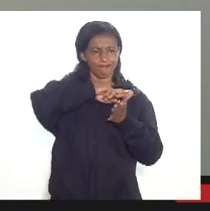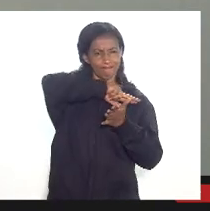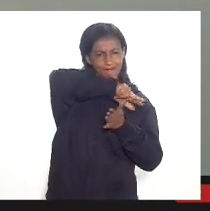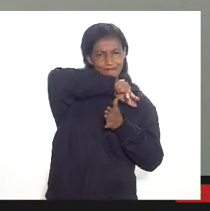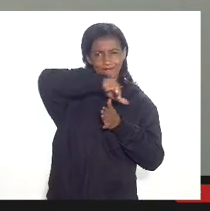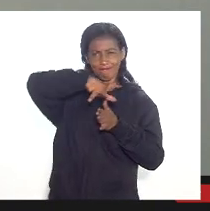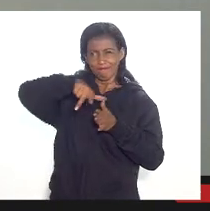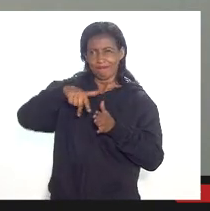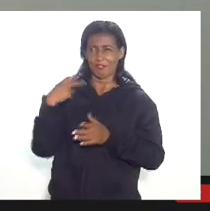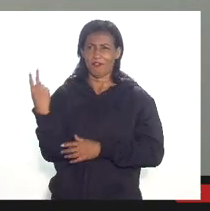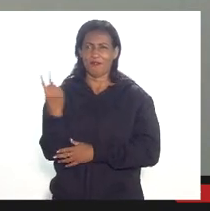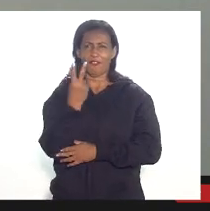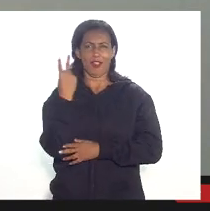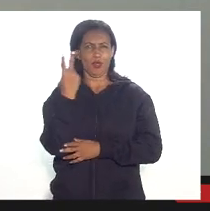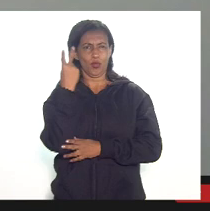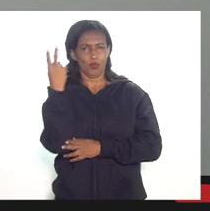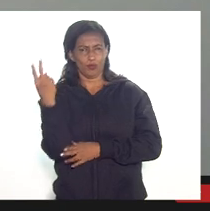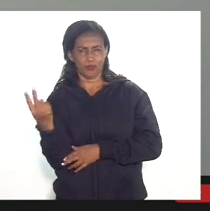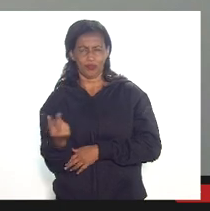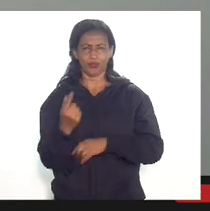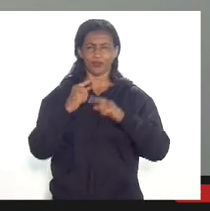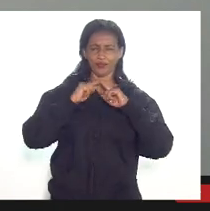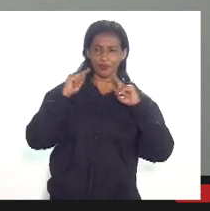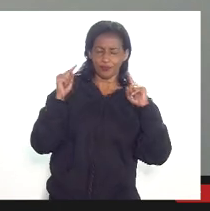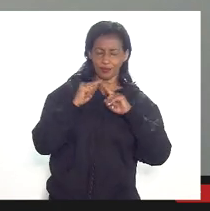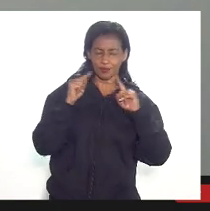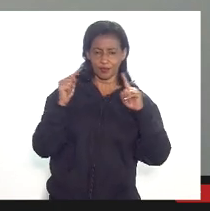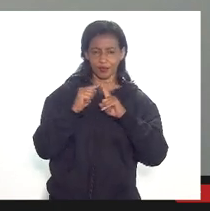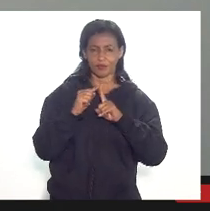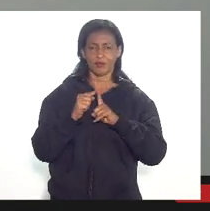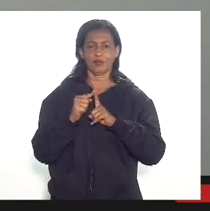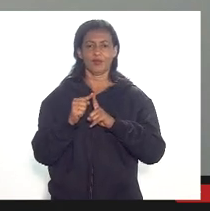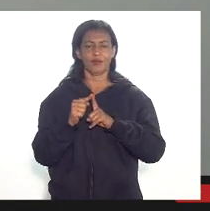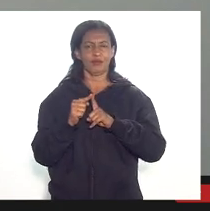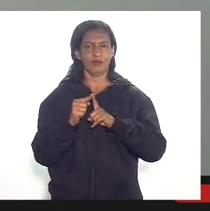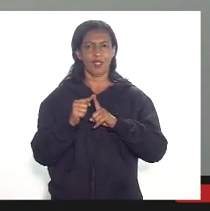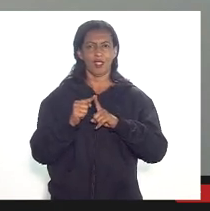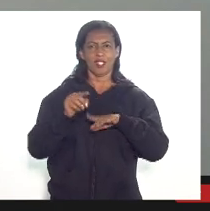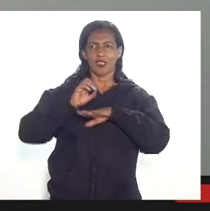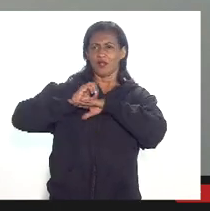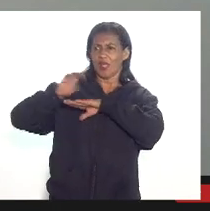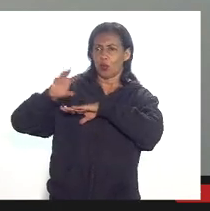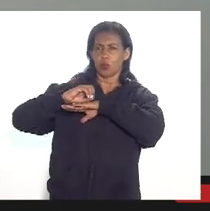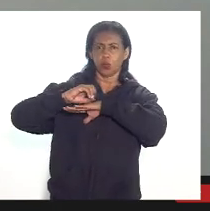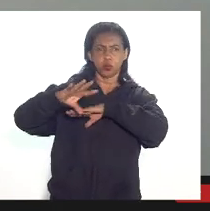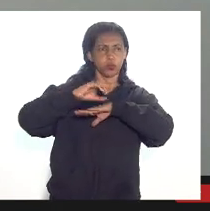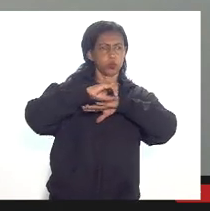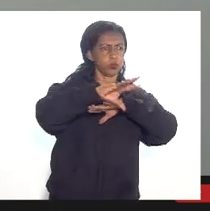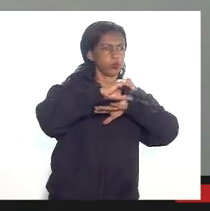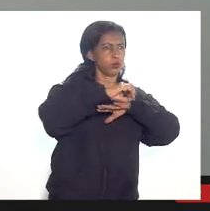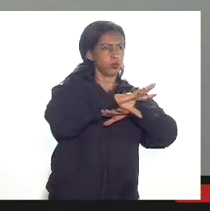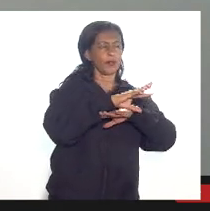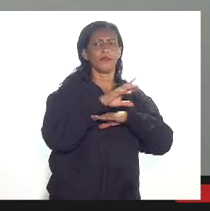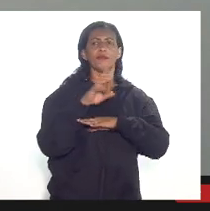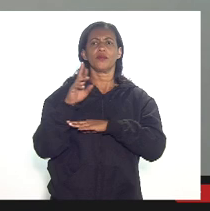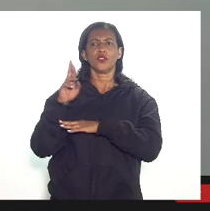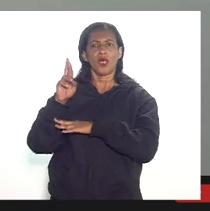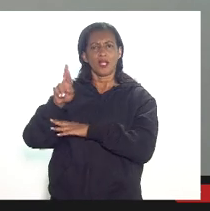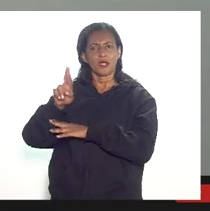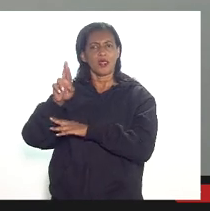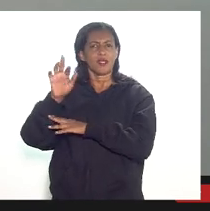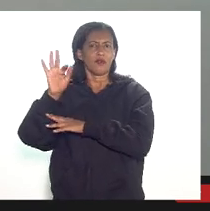divergências valores questionamentos enviados para diversos setores inclusive para a receita federal